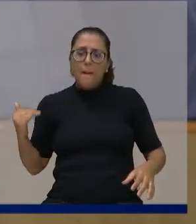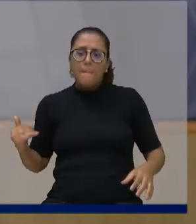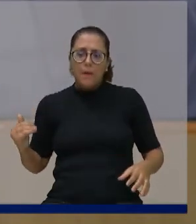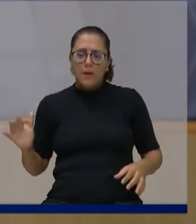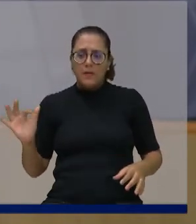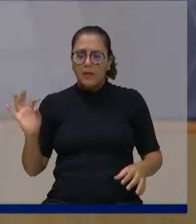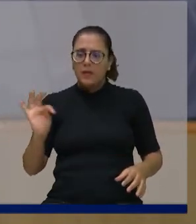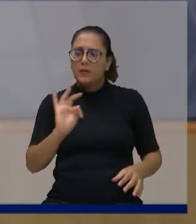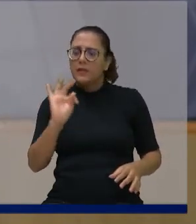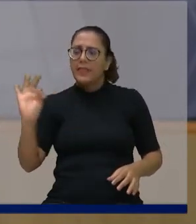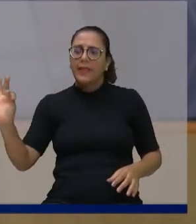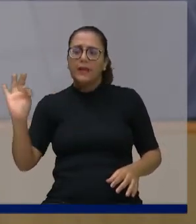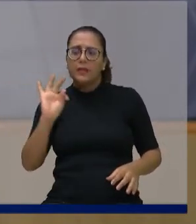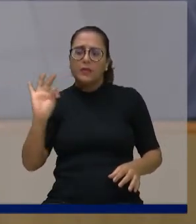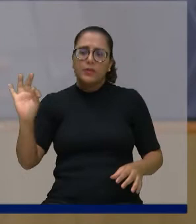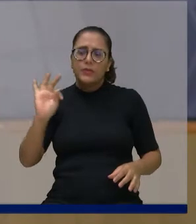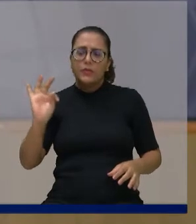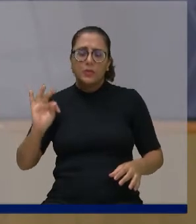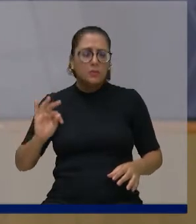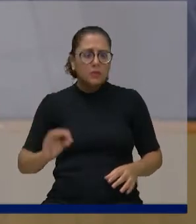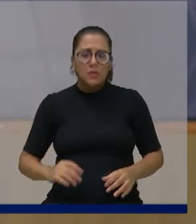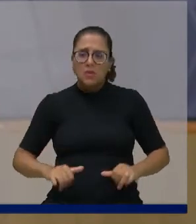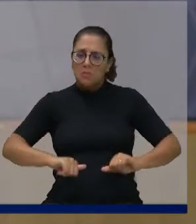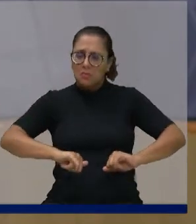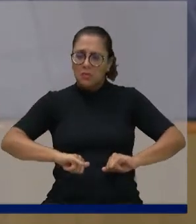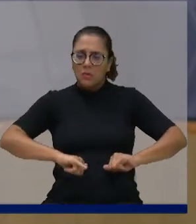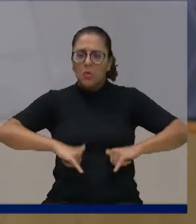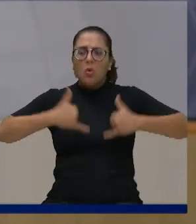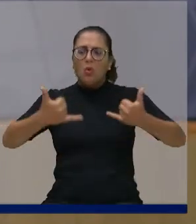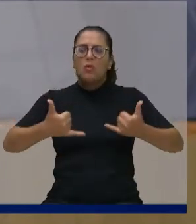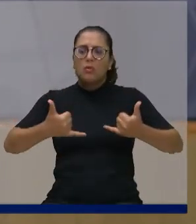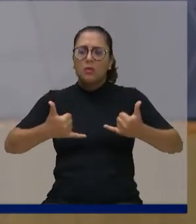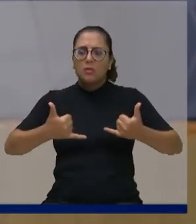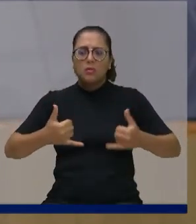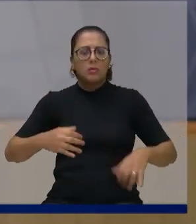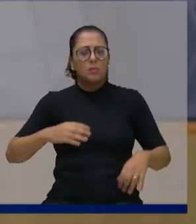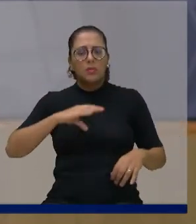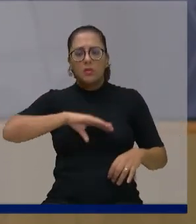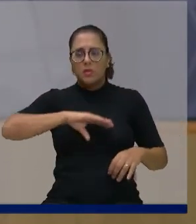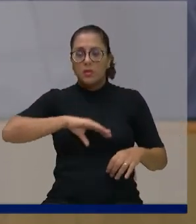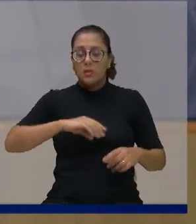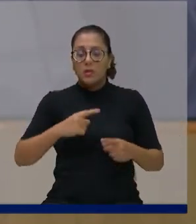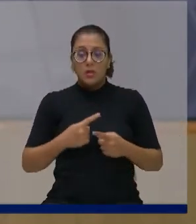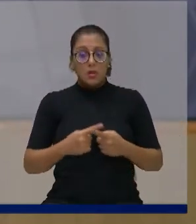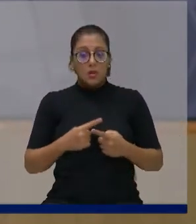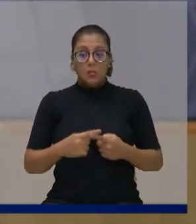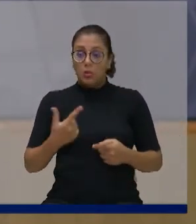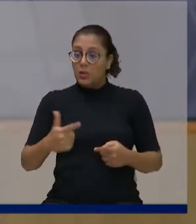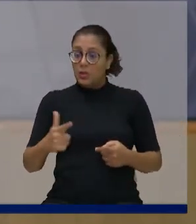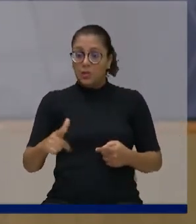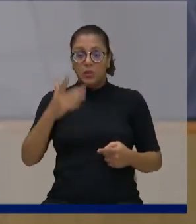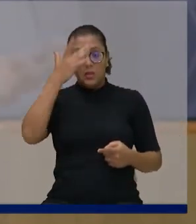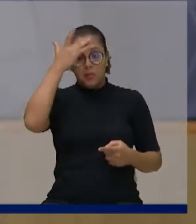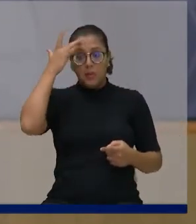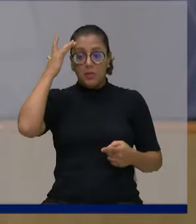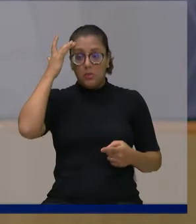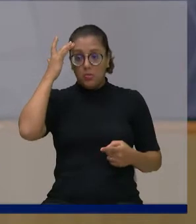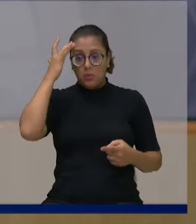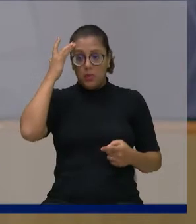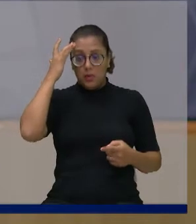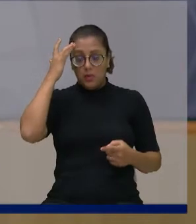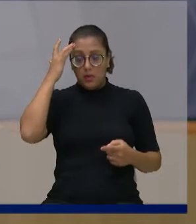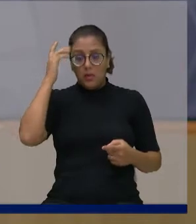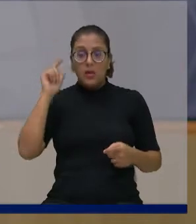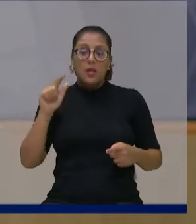orgulho para a nossa cidade. Por que não ter um representante do Legislativo e do Executivo?